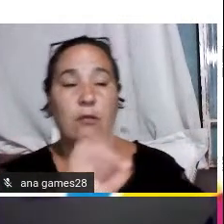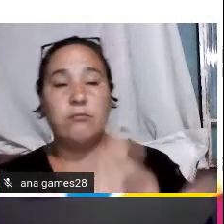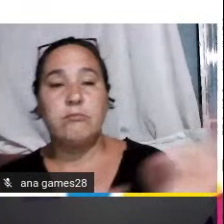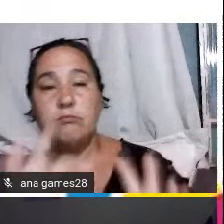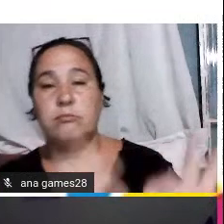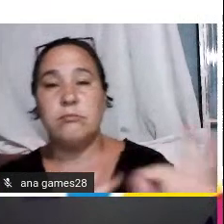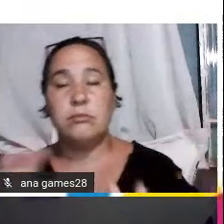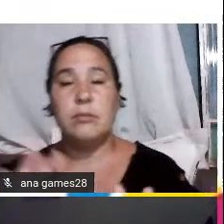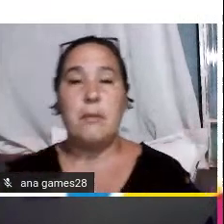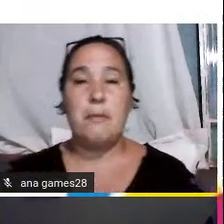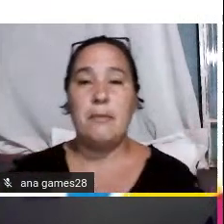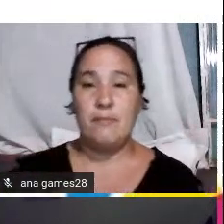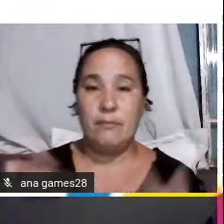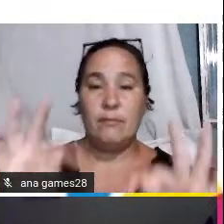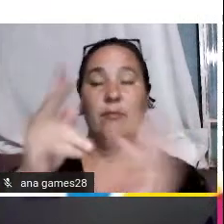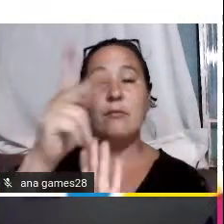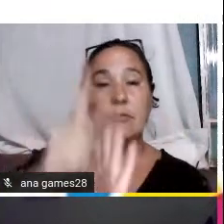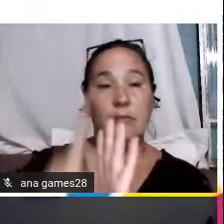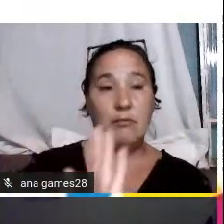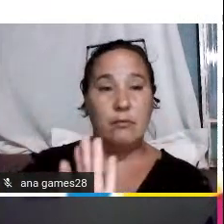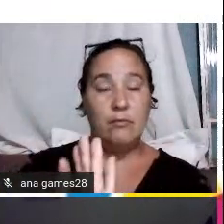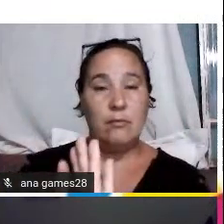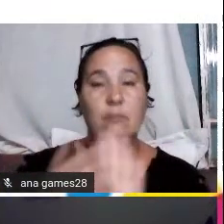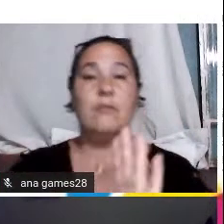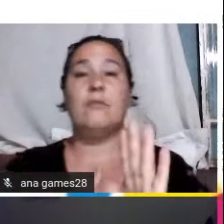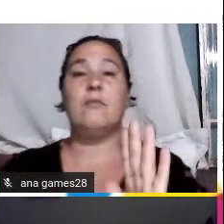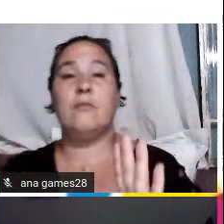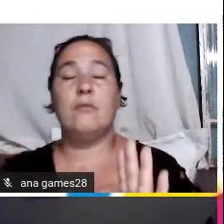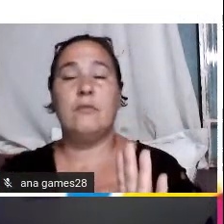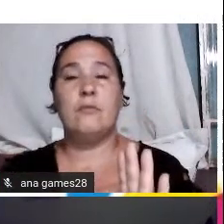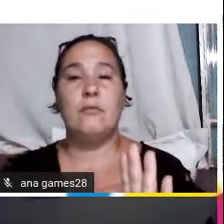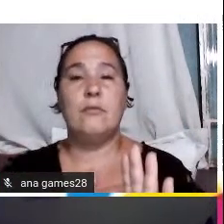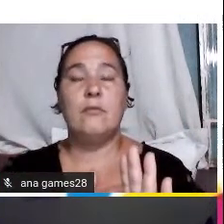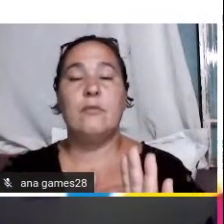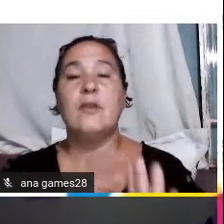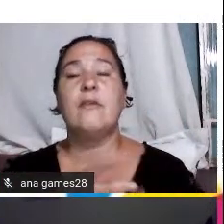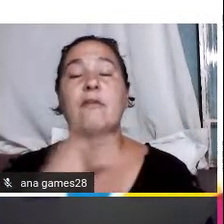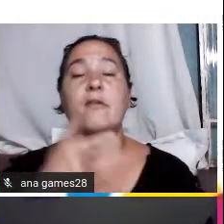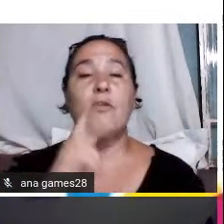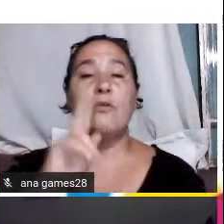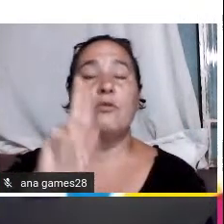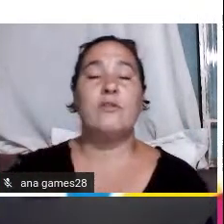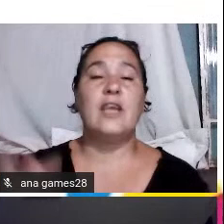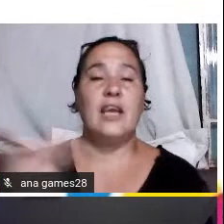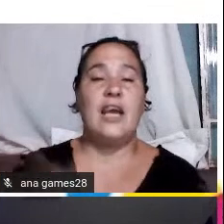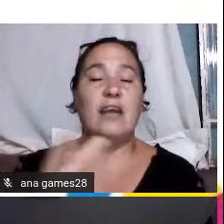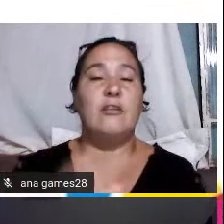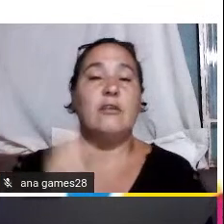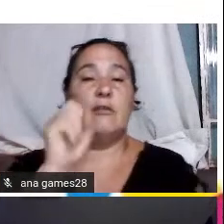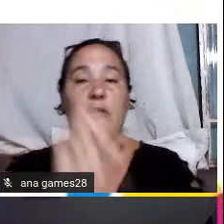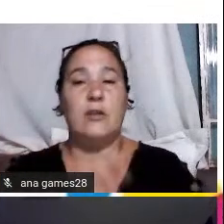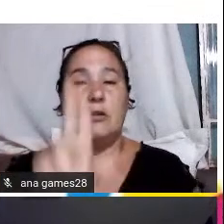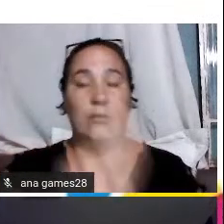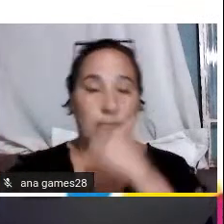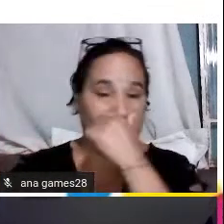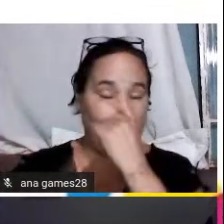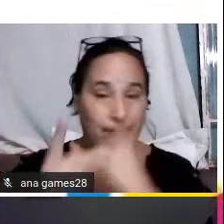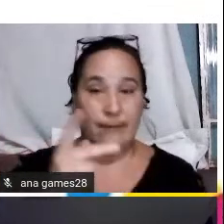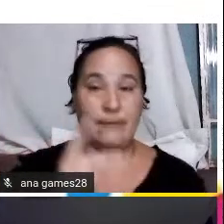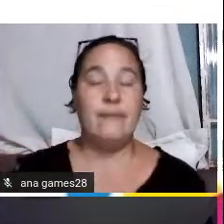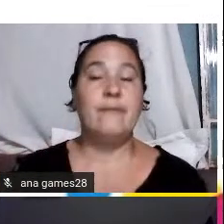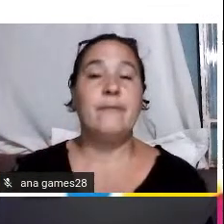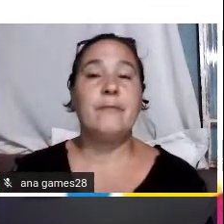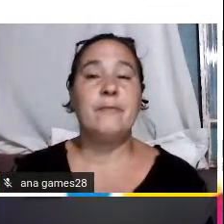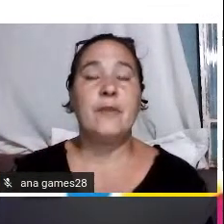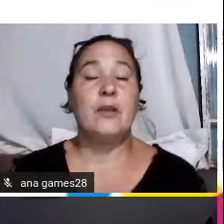é mais da parte técnica do projeto a gente gostaria de reportar o uso indevido dessas vagas que eu tinha dito as pessoas que